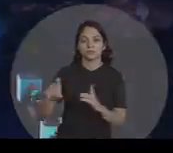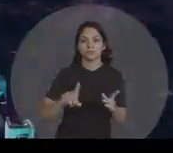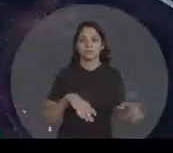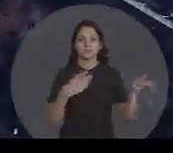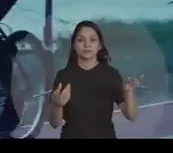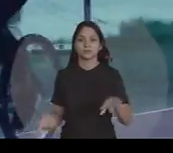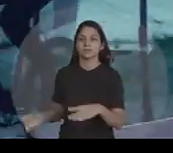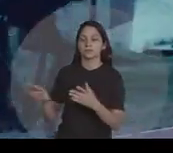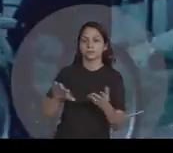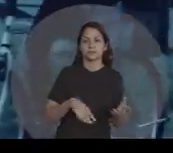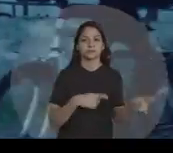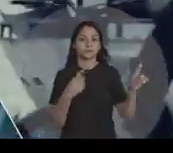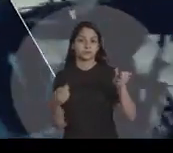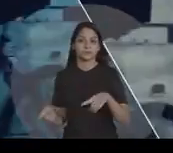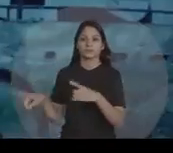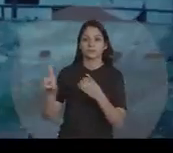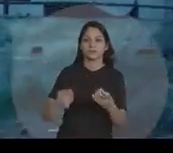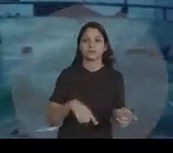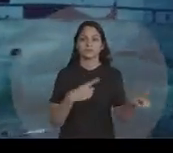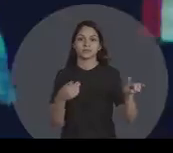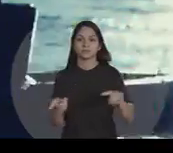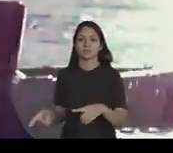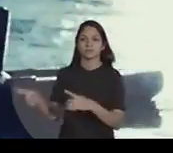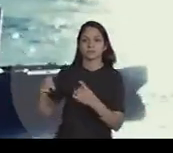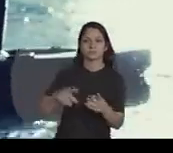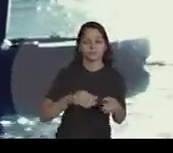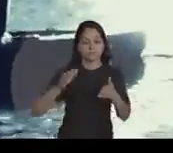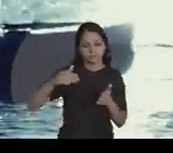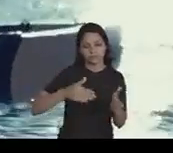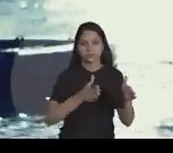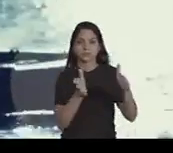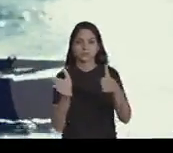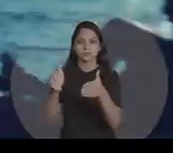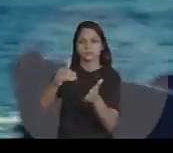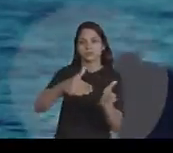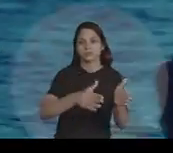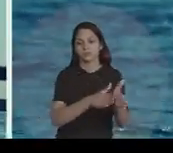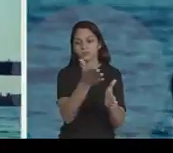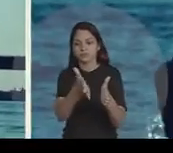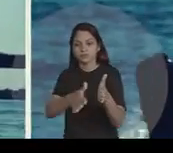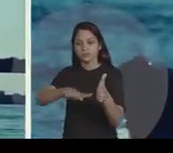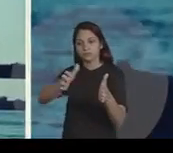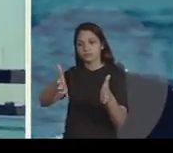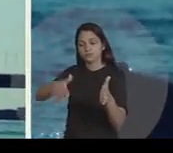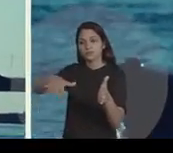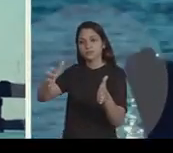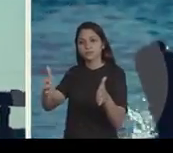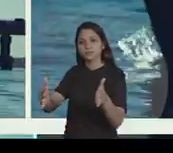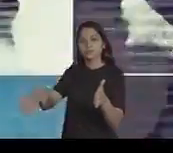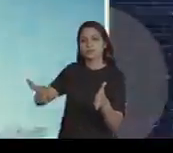rio que é um mar